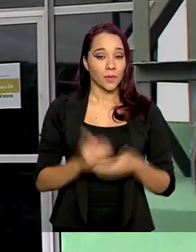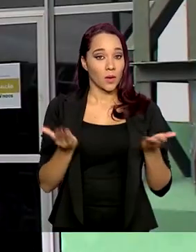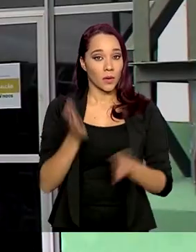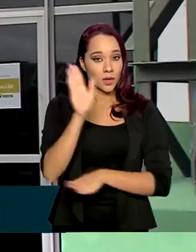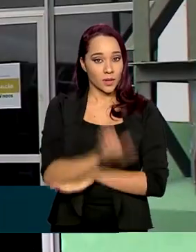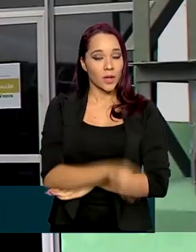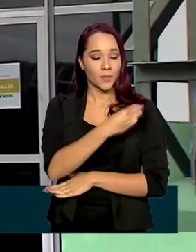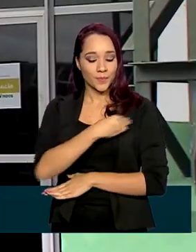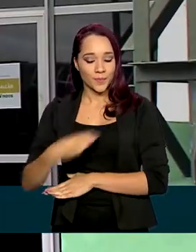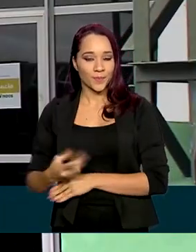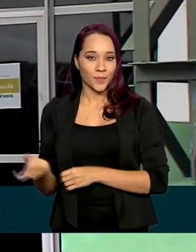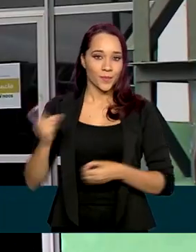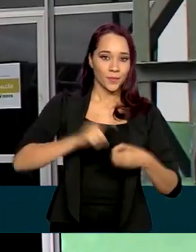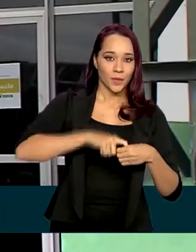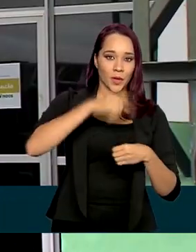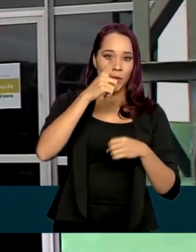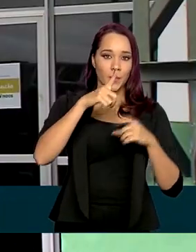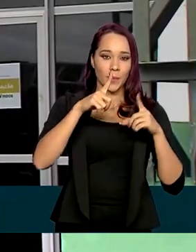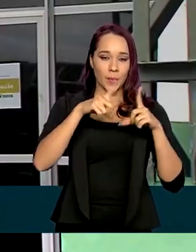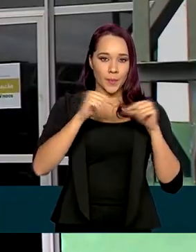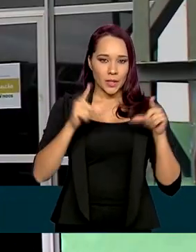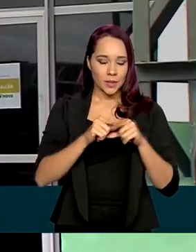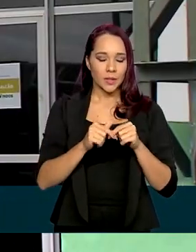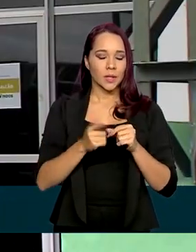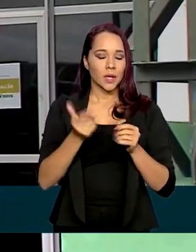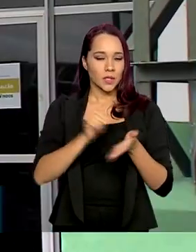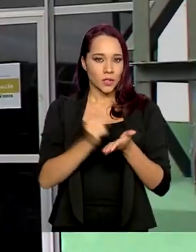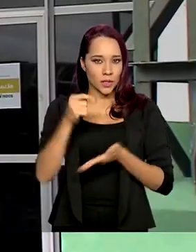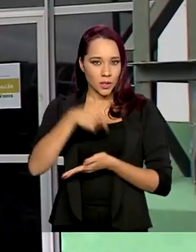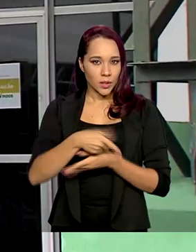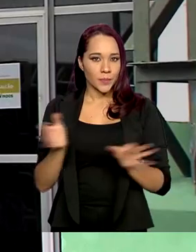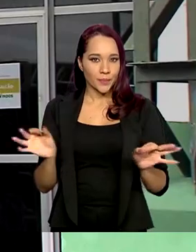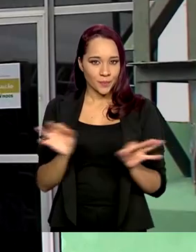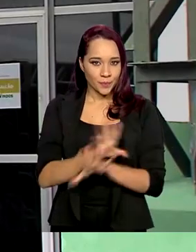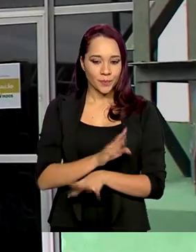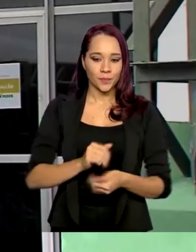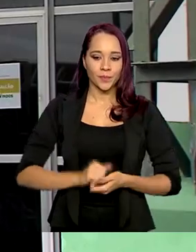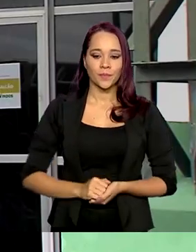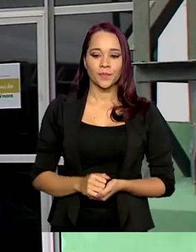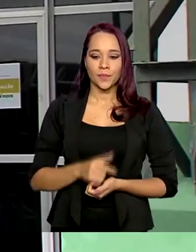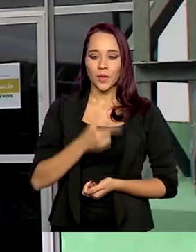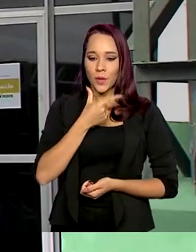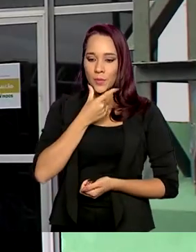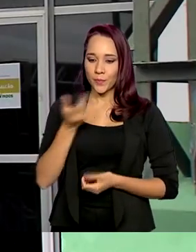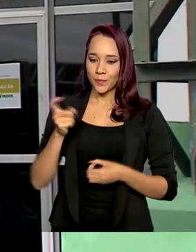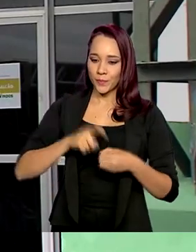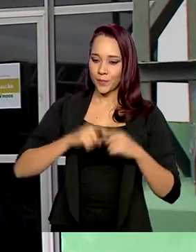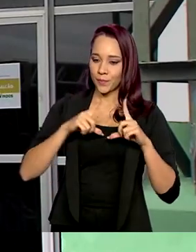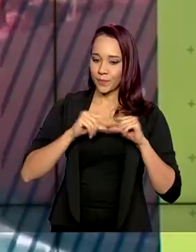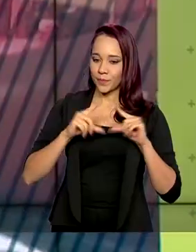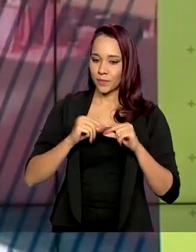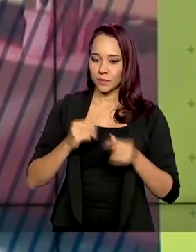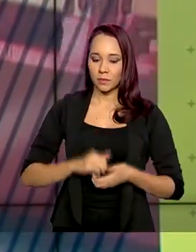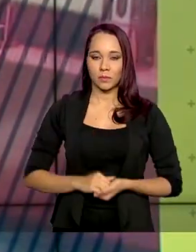Ministra retorna à Brasília, encerrando a agenda dela aqui na região norte do país. Daniel Ito, para o Governo Agora.